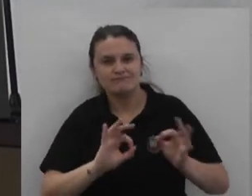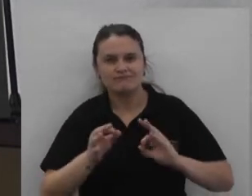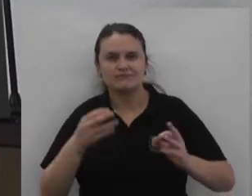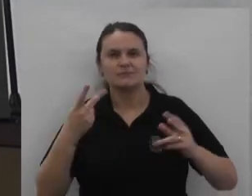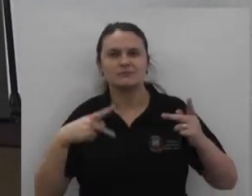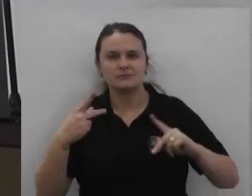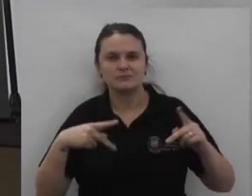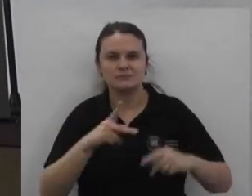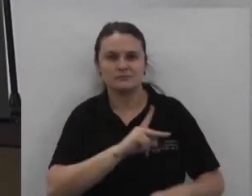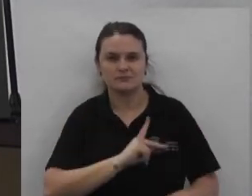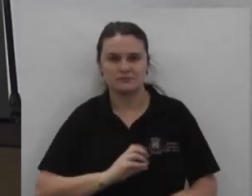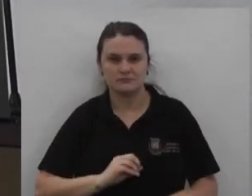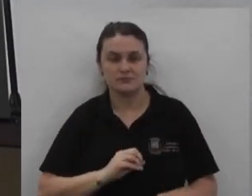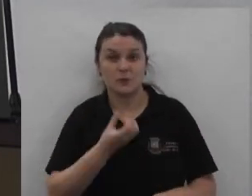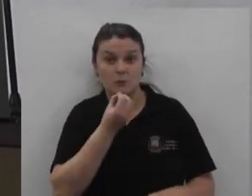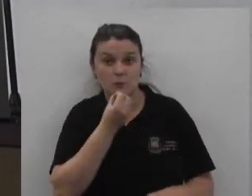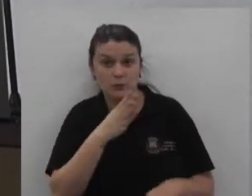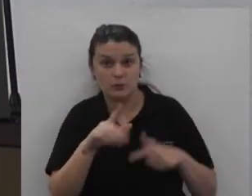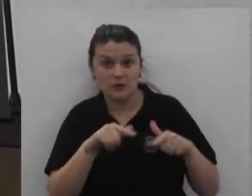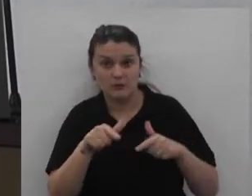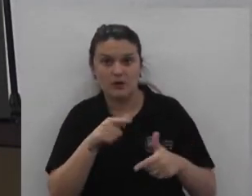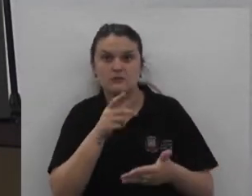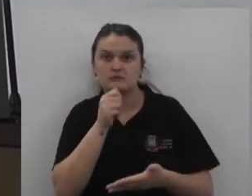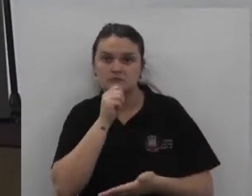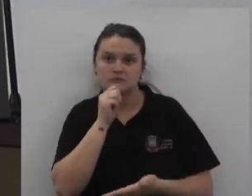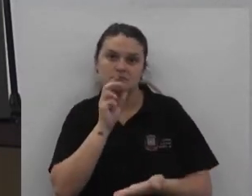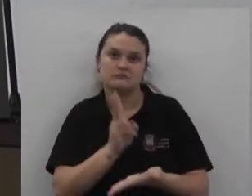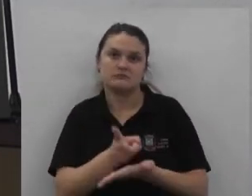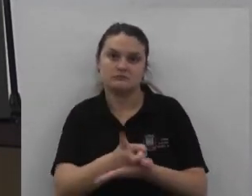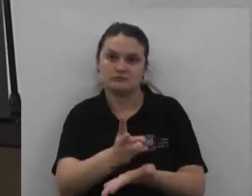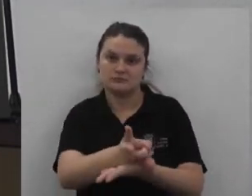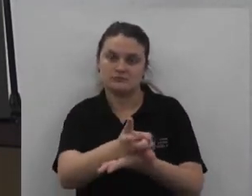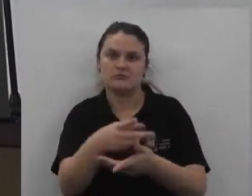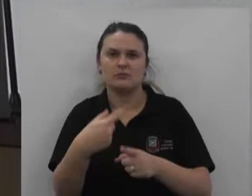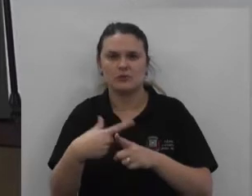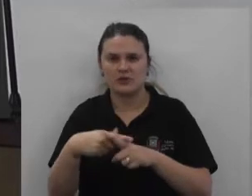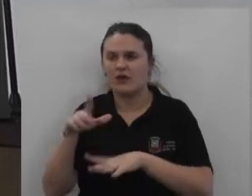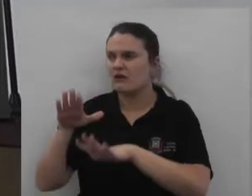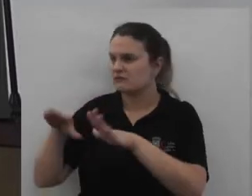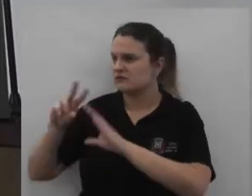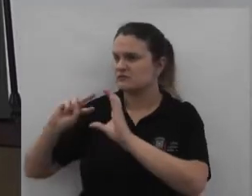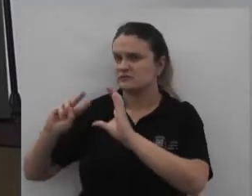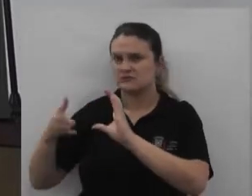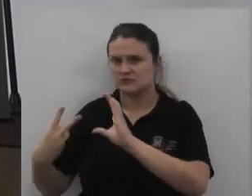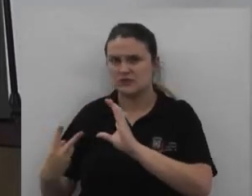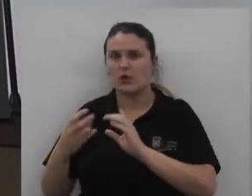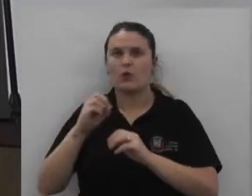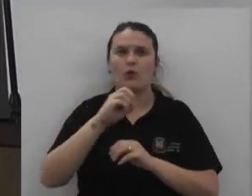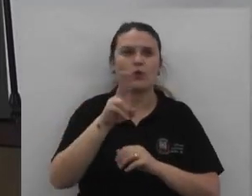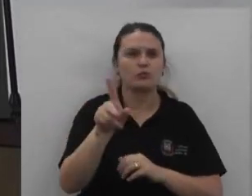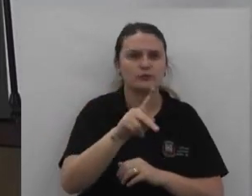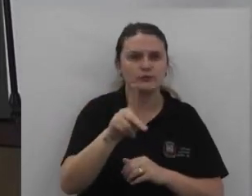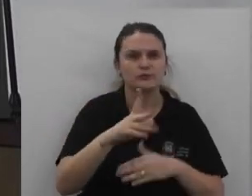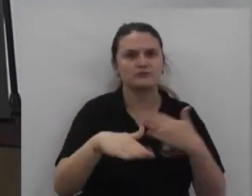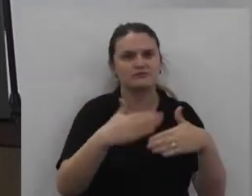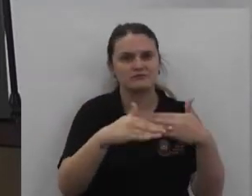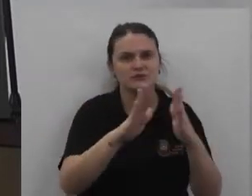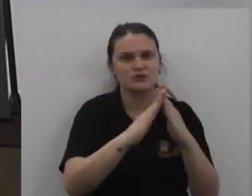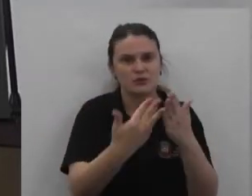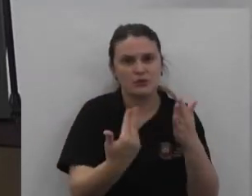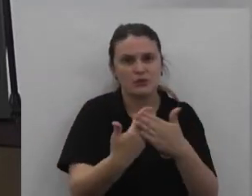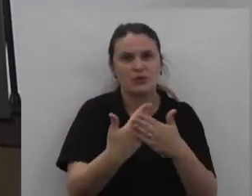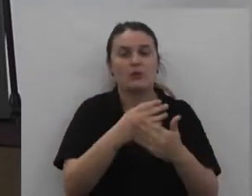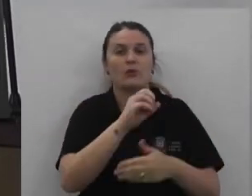Para que O bom trabalho Continue O bom trabalho Que vocês Às vezes desenvolvem Na escola de vocês Que o